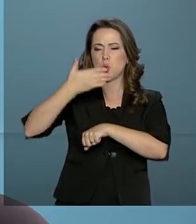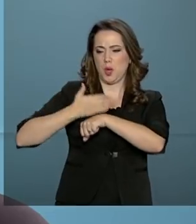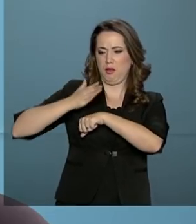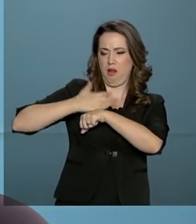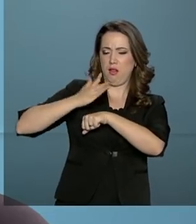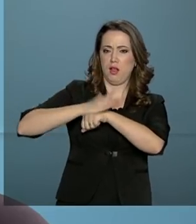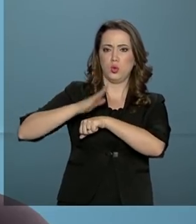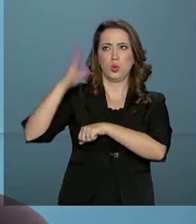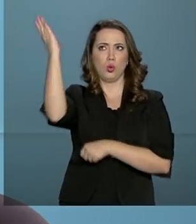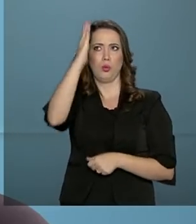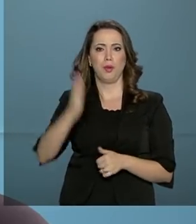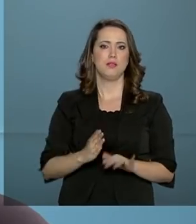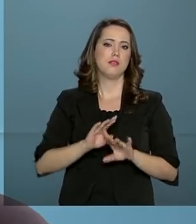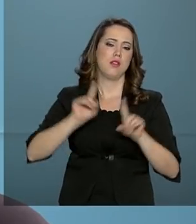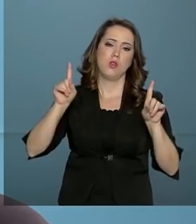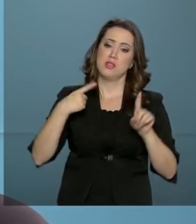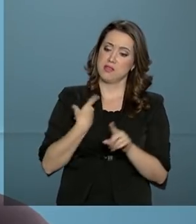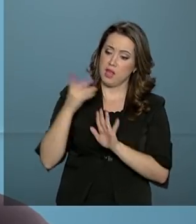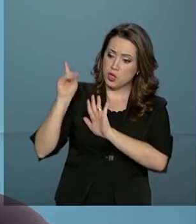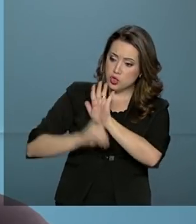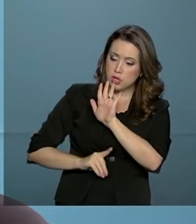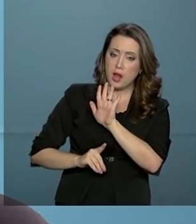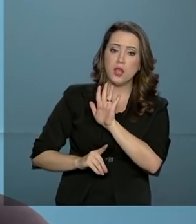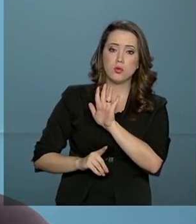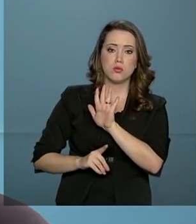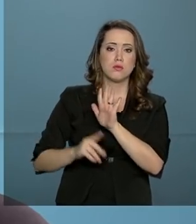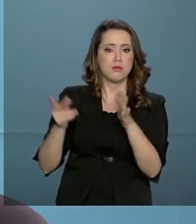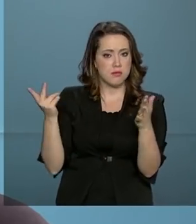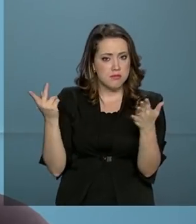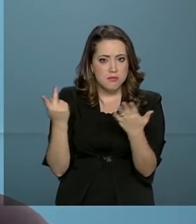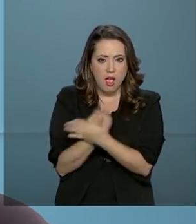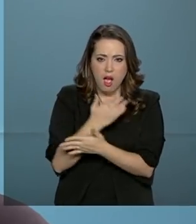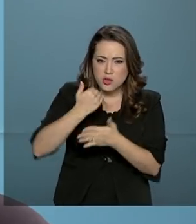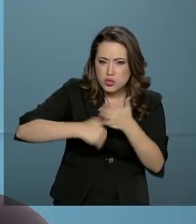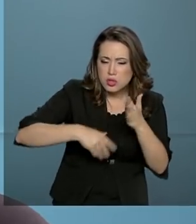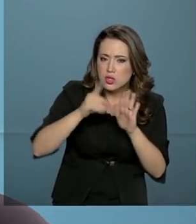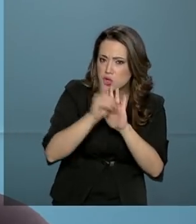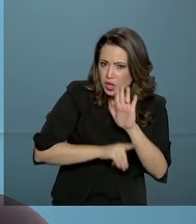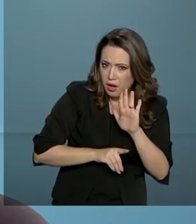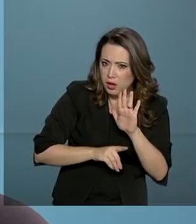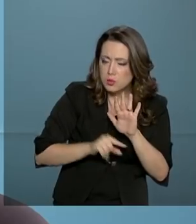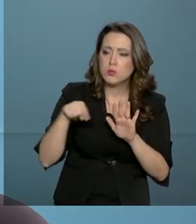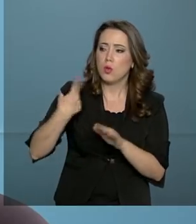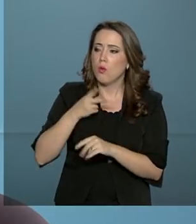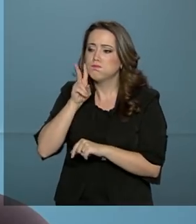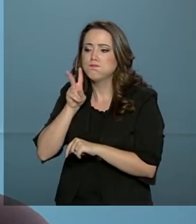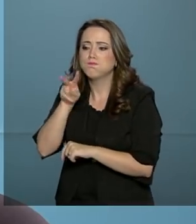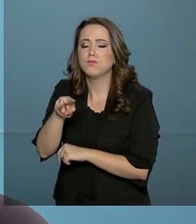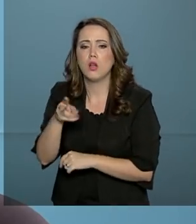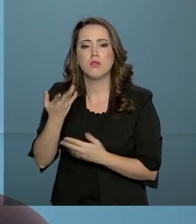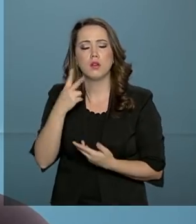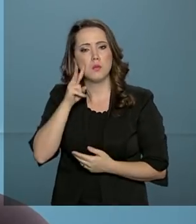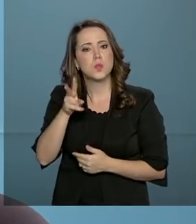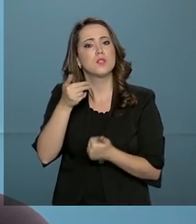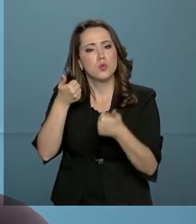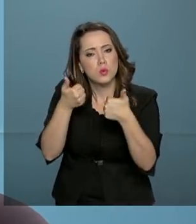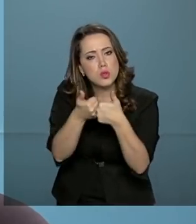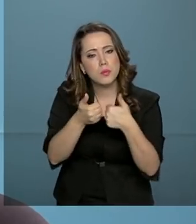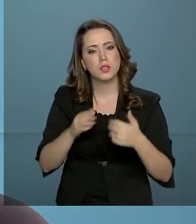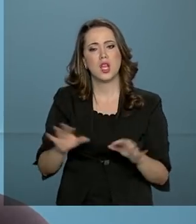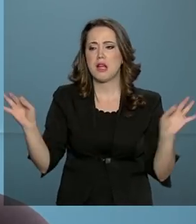tiver direitos de crianças e adolescentes sendo violados, nós vamos para cima. Nós não vamos fazer vistas grossas no Brasil, não.